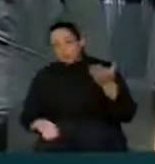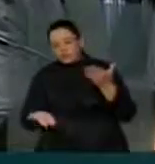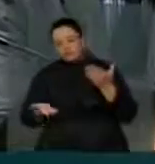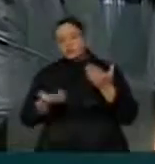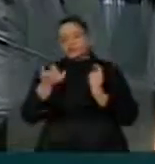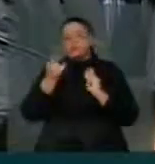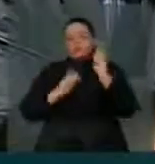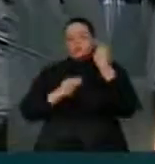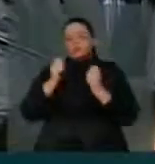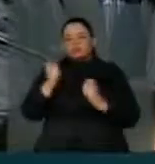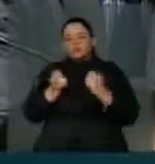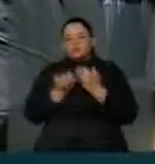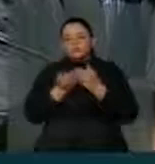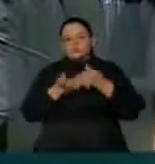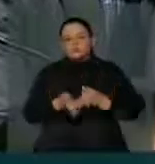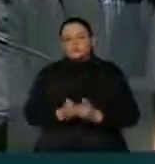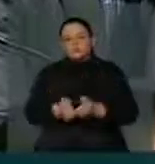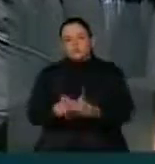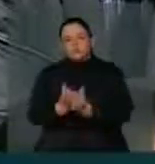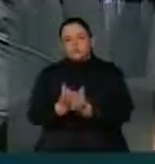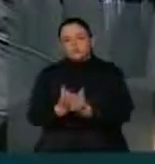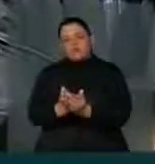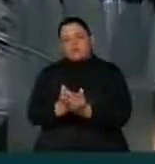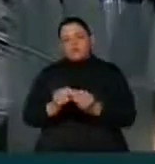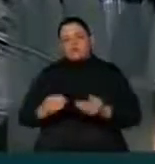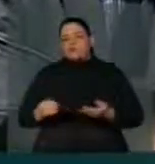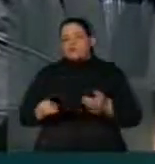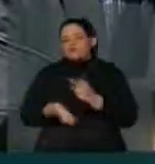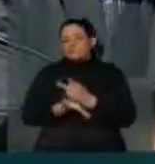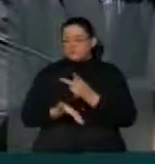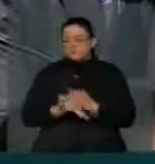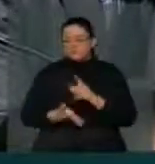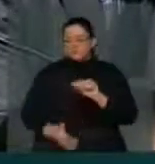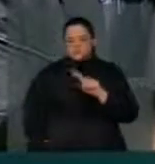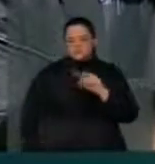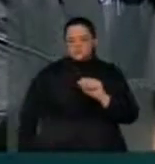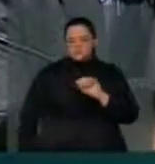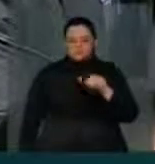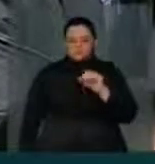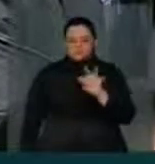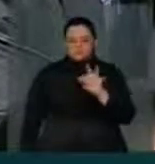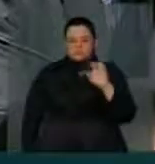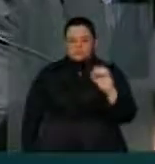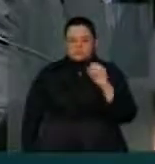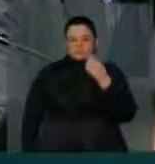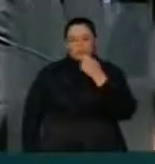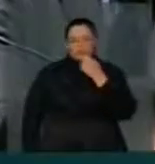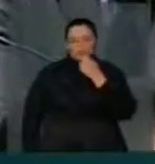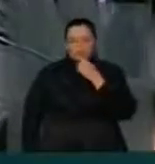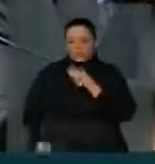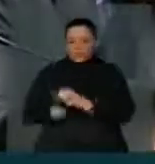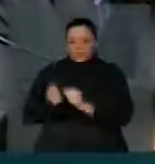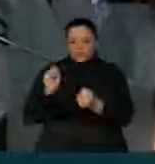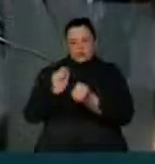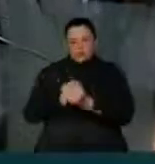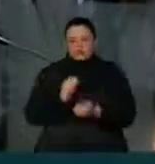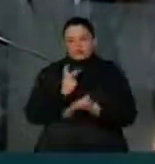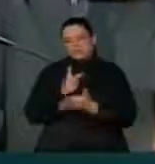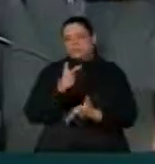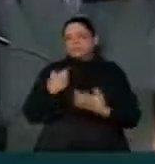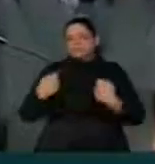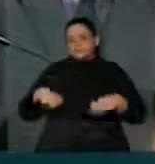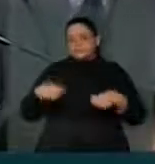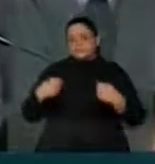razões, independente da Lava Jato, estão diretamente vinculadas a uma inadequação financeira, exatamente pela ausência deste